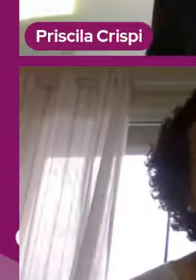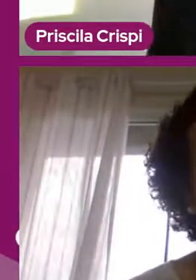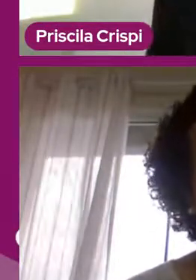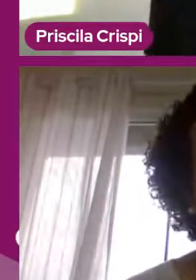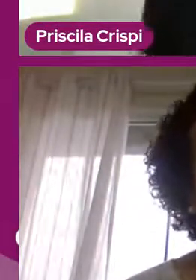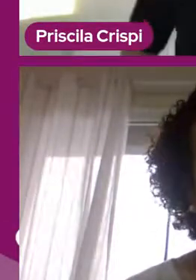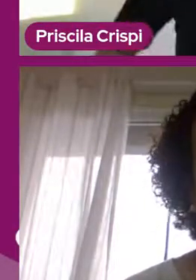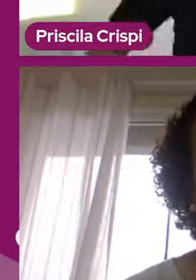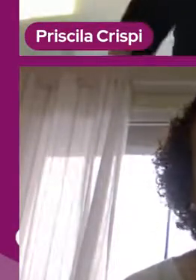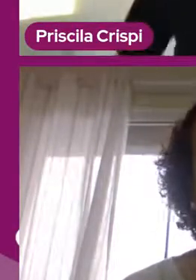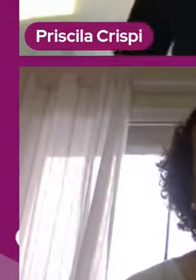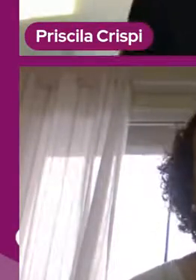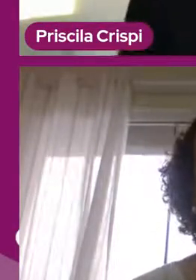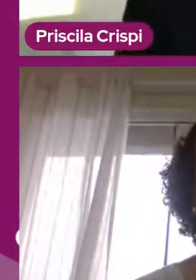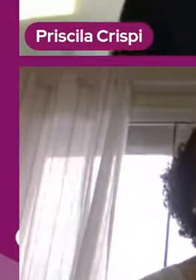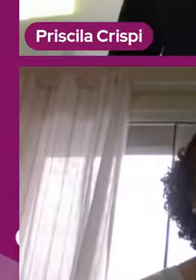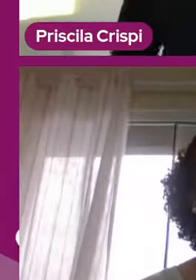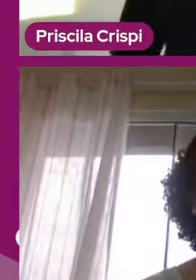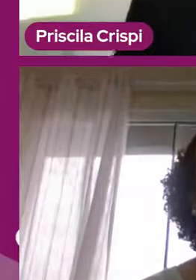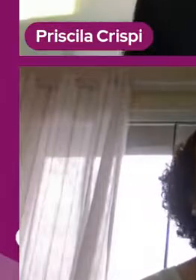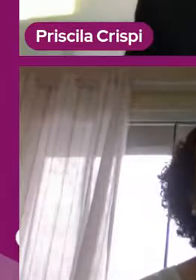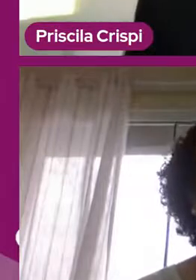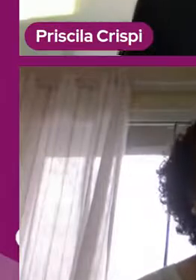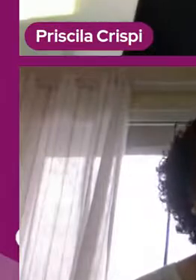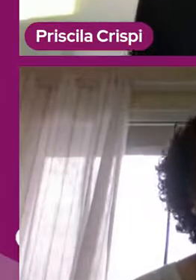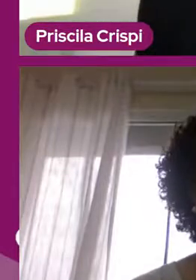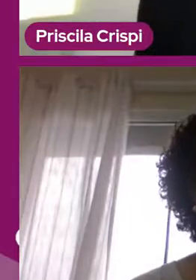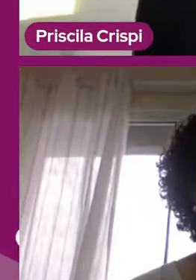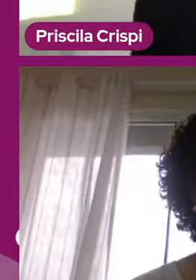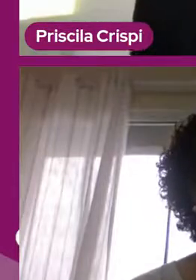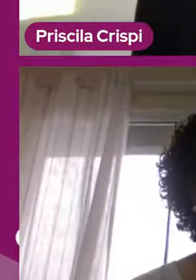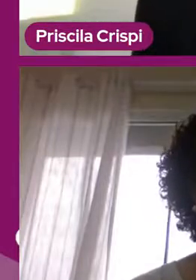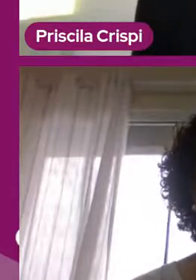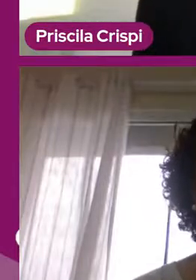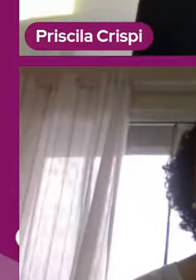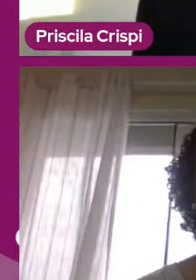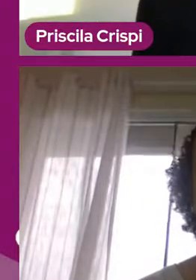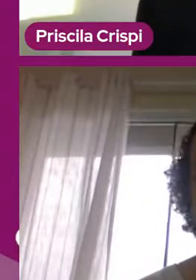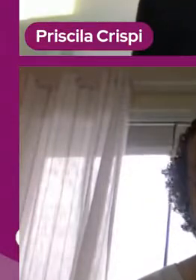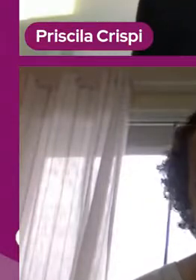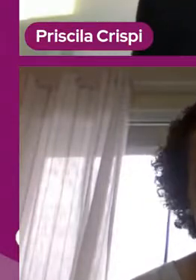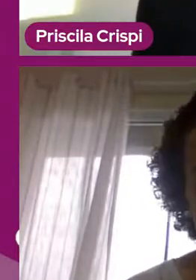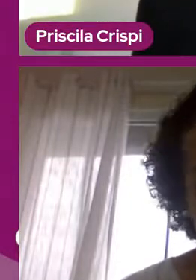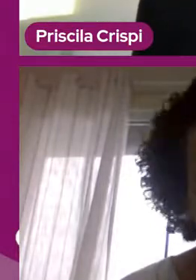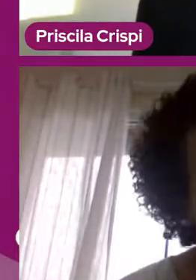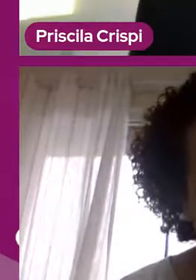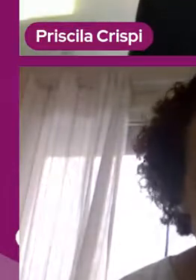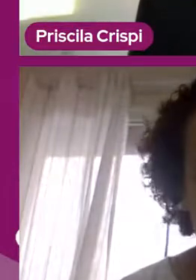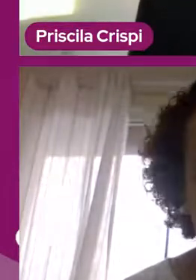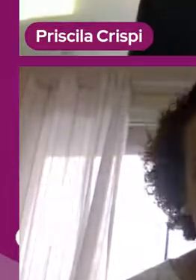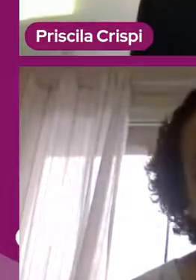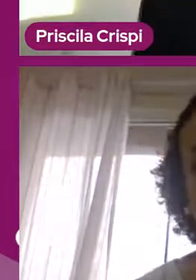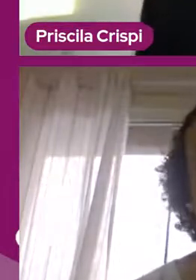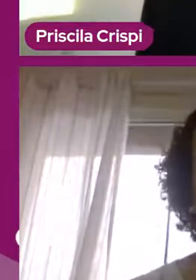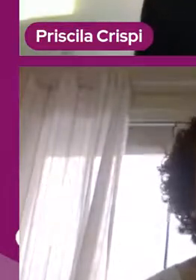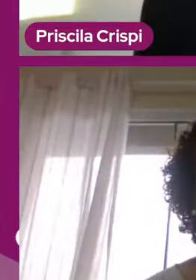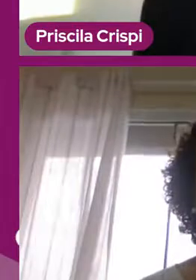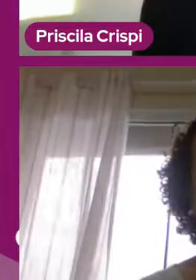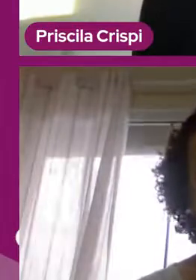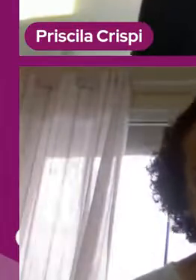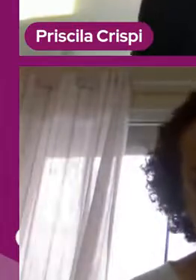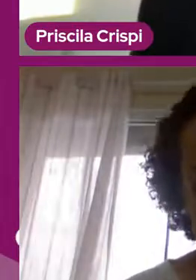etária, conta para a gente aí como que é o seu dia a dia. Eu trabalho numa escola rural, né? Com uma